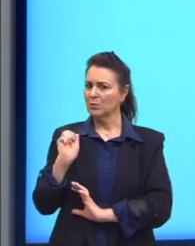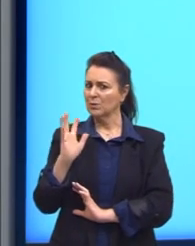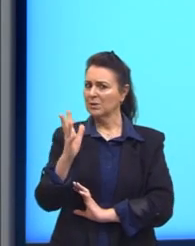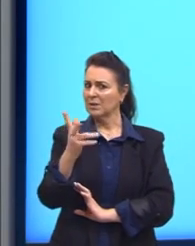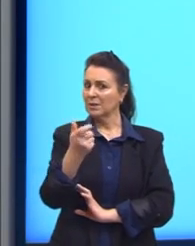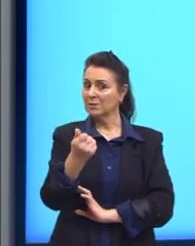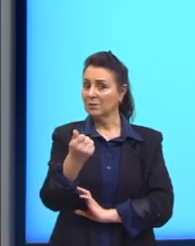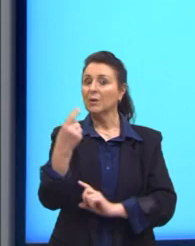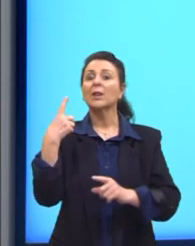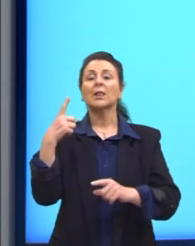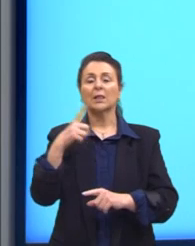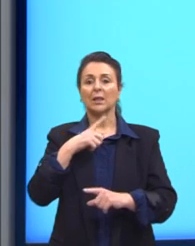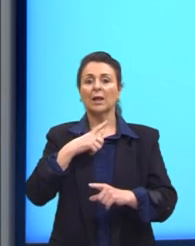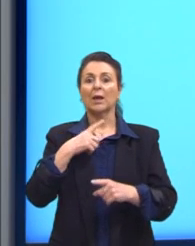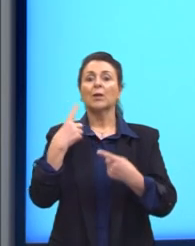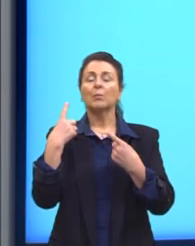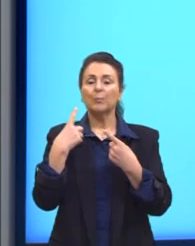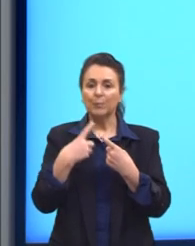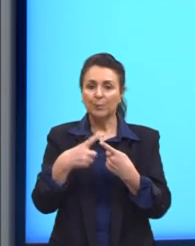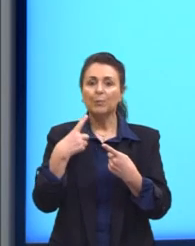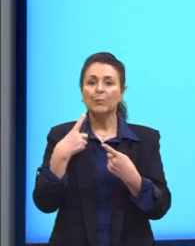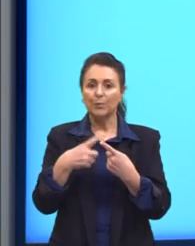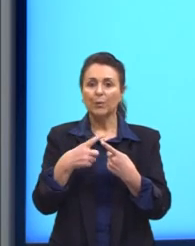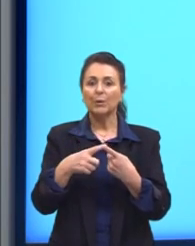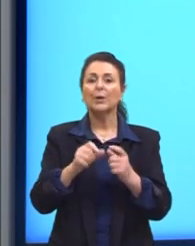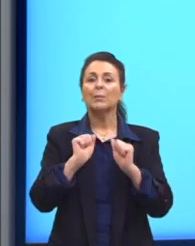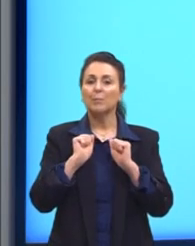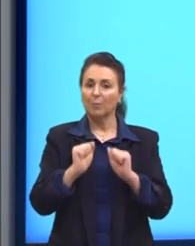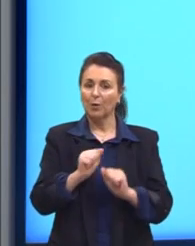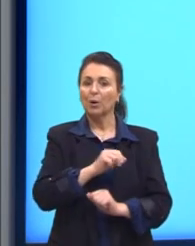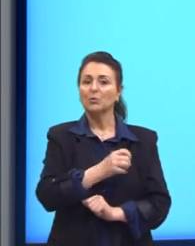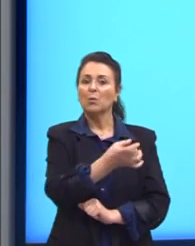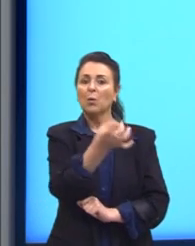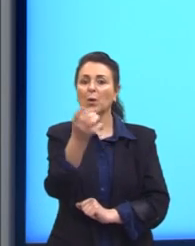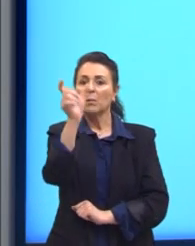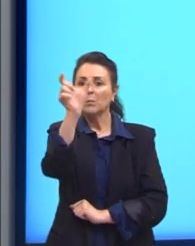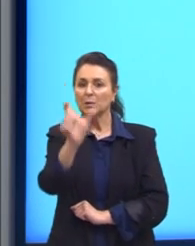porque eles estão aí disponíveis ao acesso.